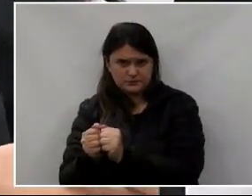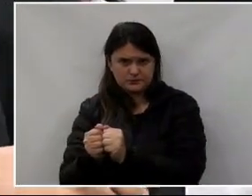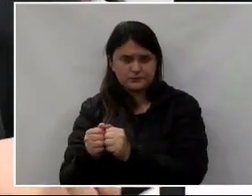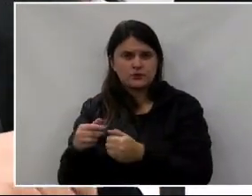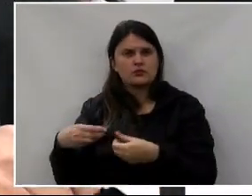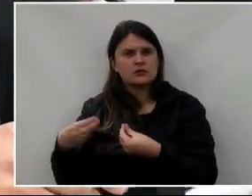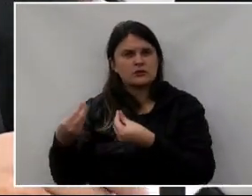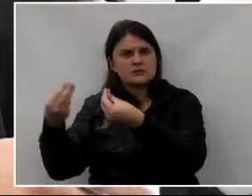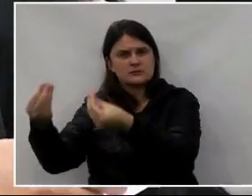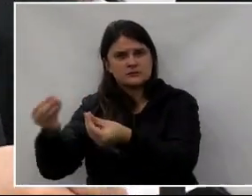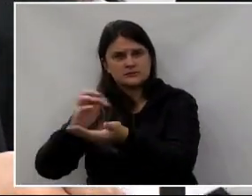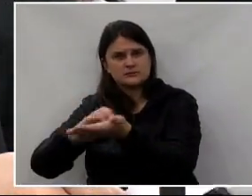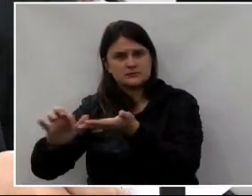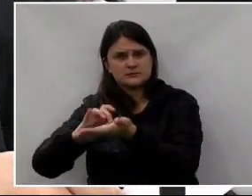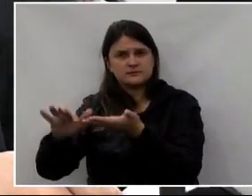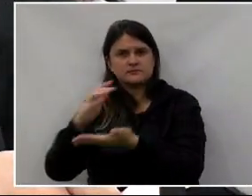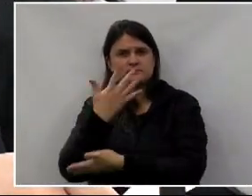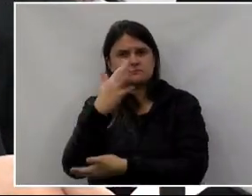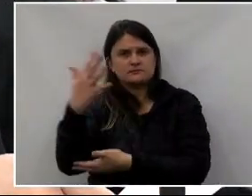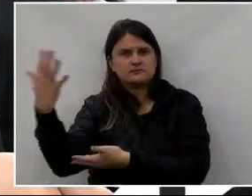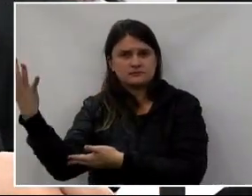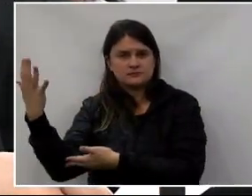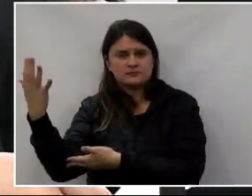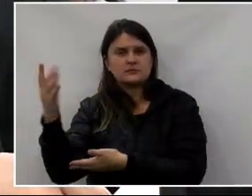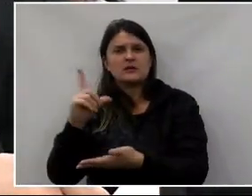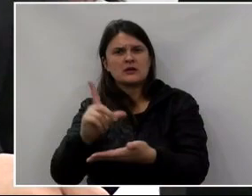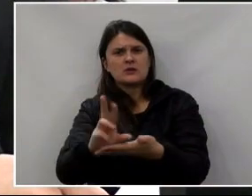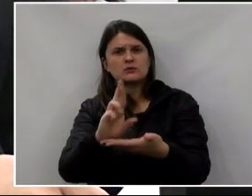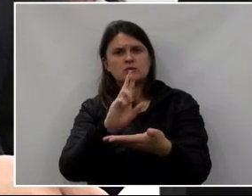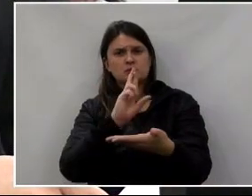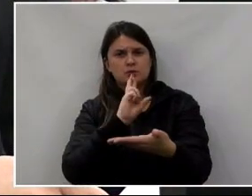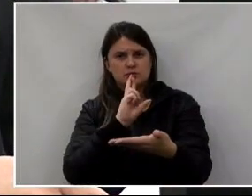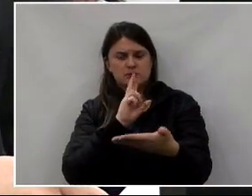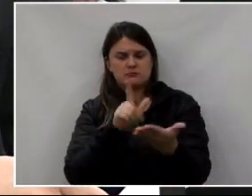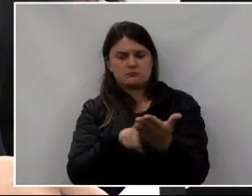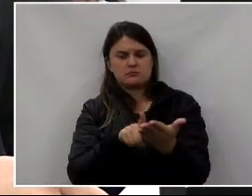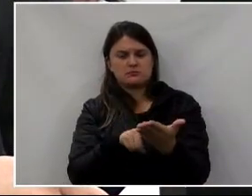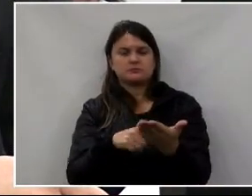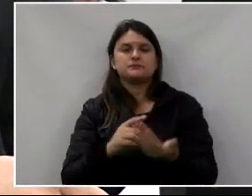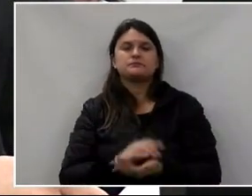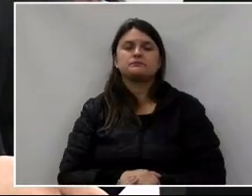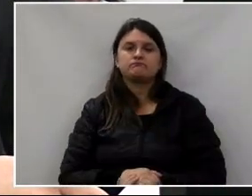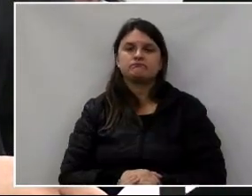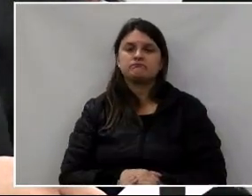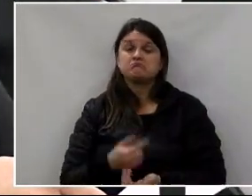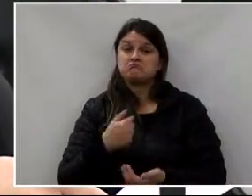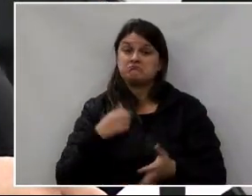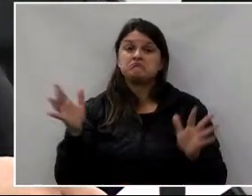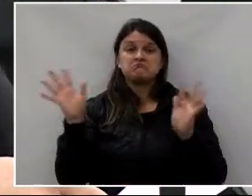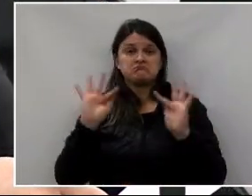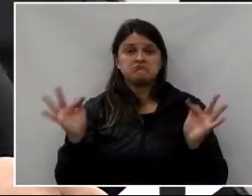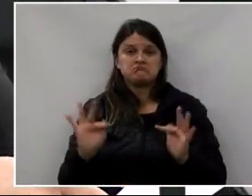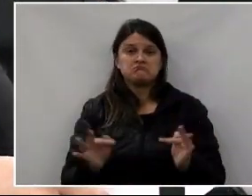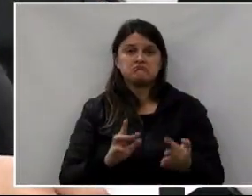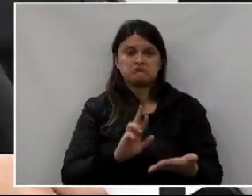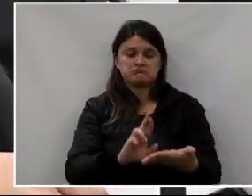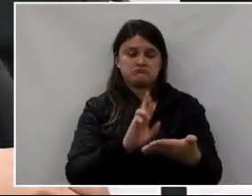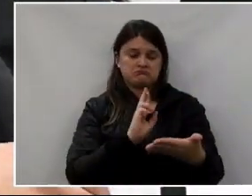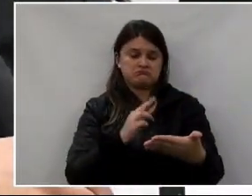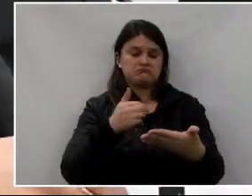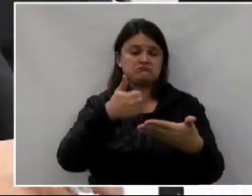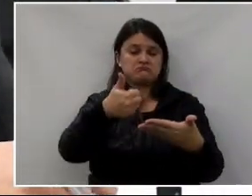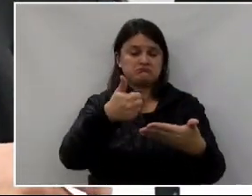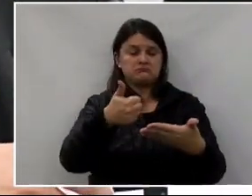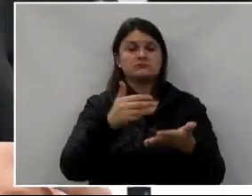nós fomos, então, até a secretaria do meio ambiente e nós recebemos aí a resposta. E estou feliz por ter recebido uma resposta